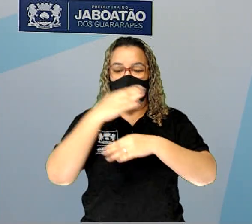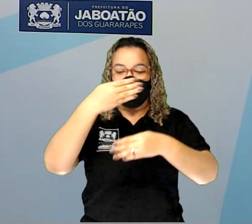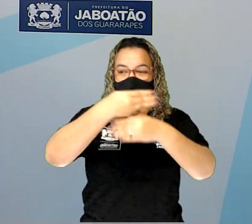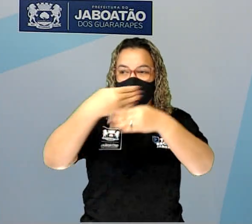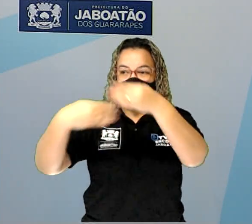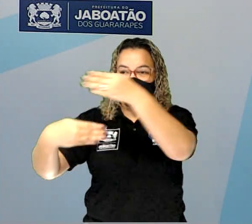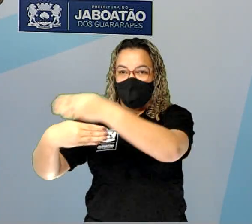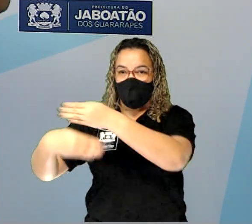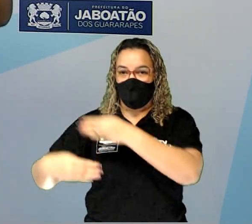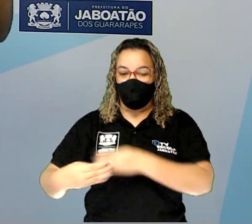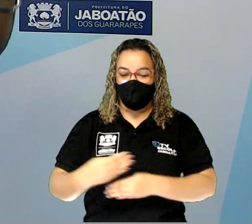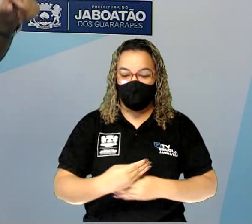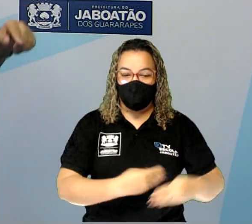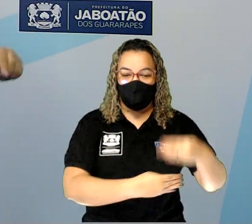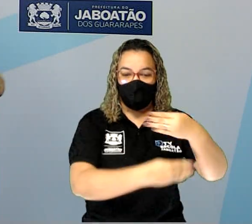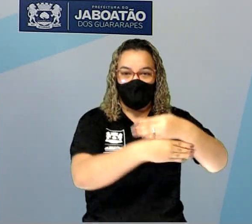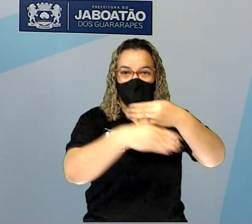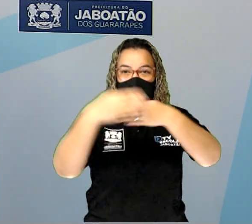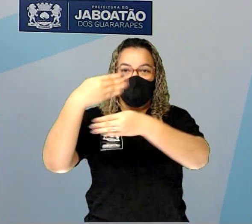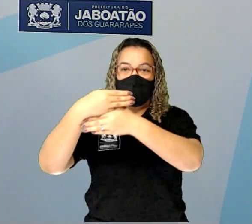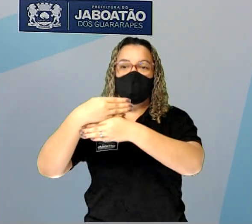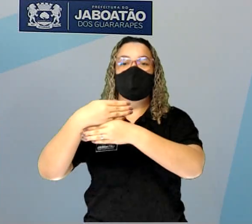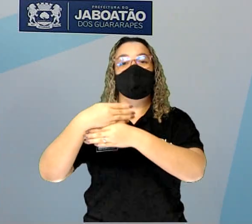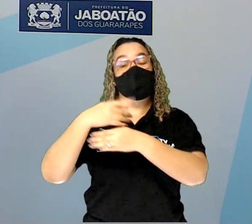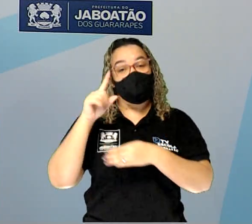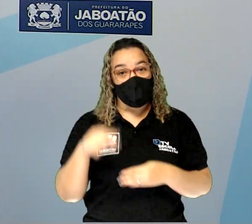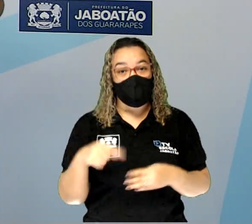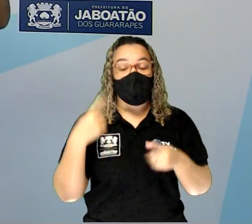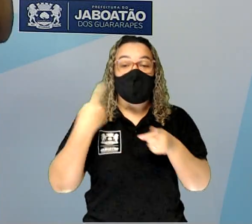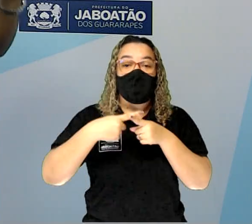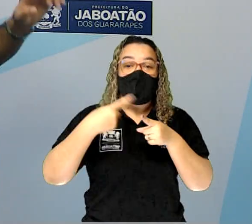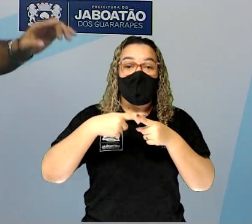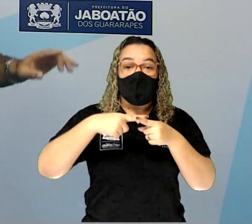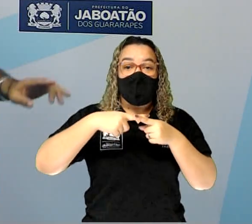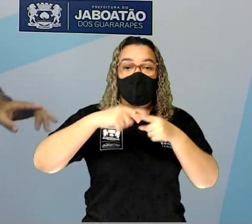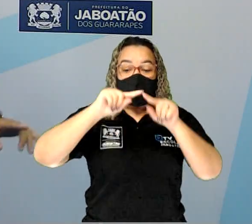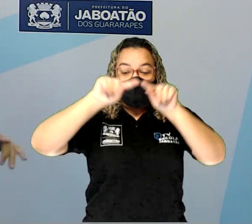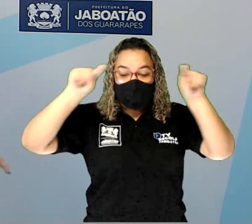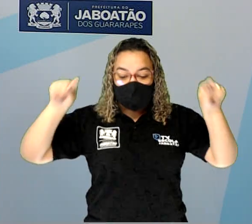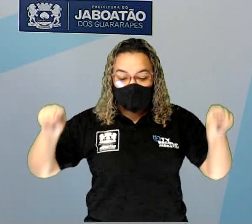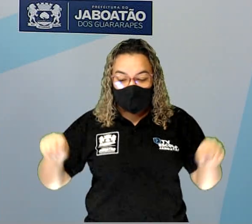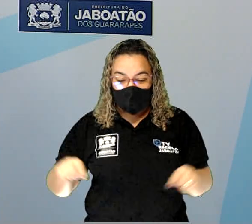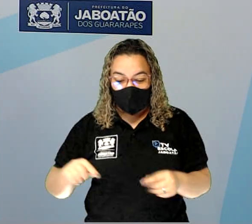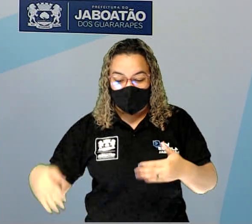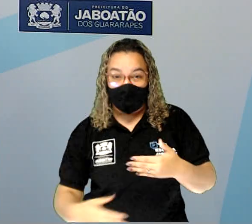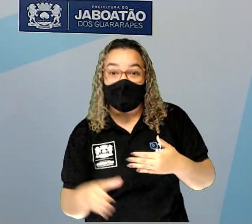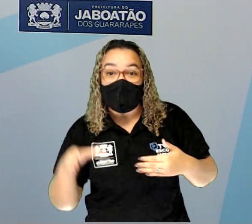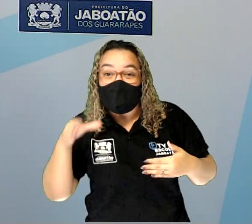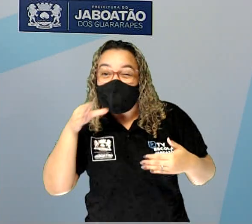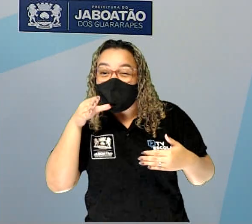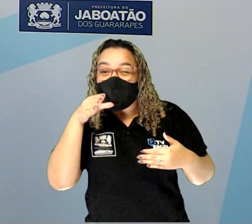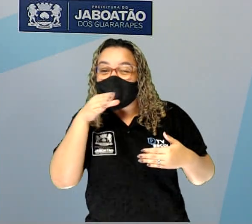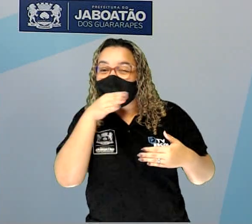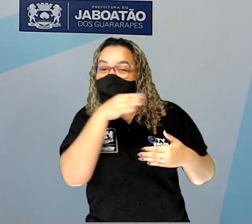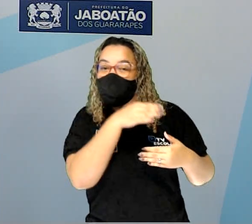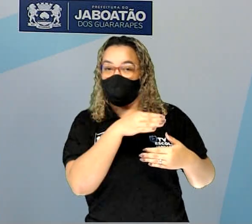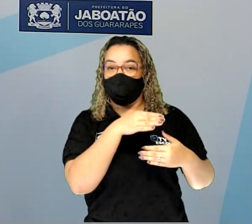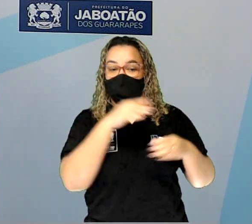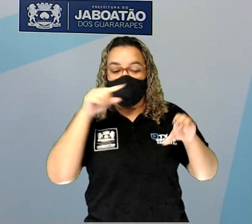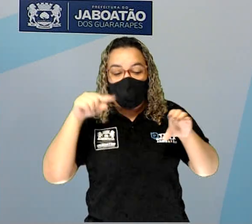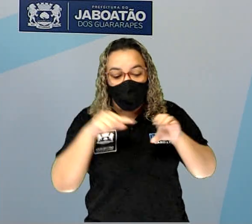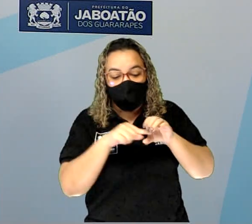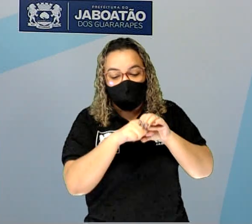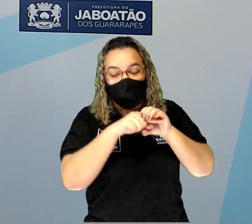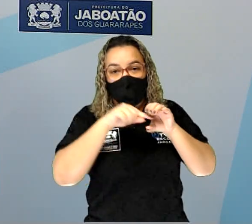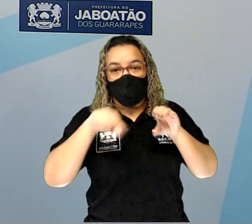circular do magma. Porque o magma vai lá embaixo, fica quente, porque fica mais perto do núcleo. Aí